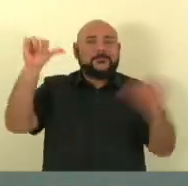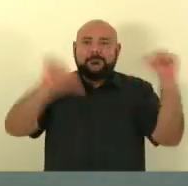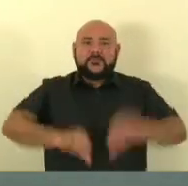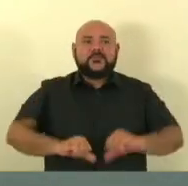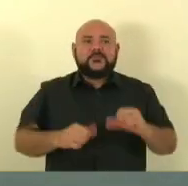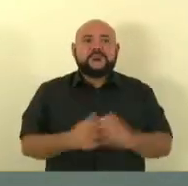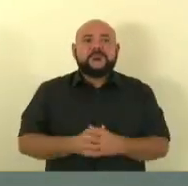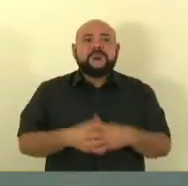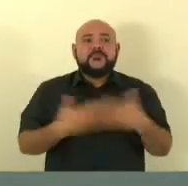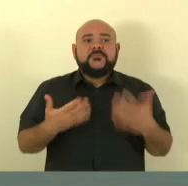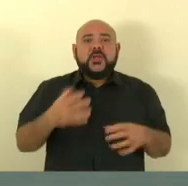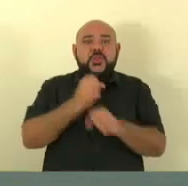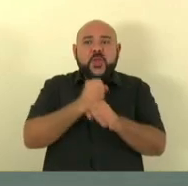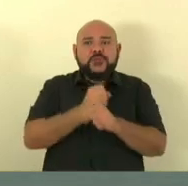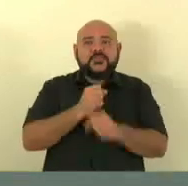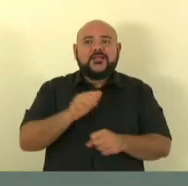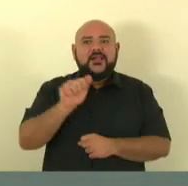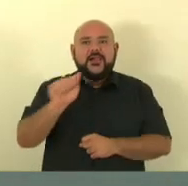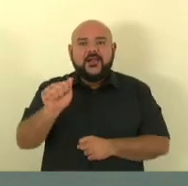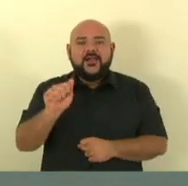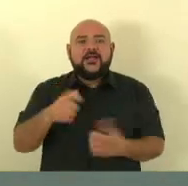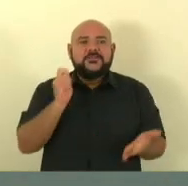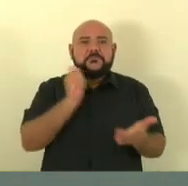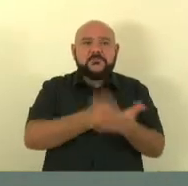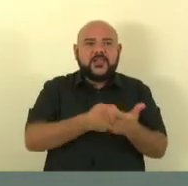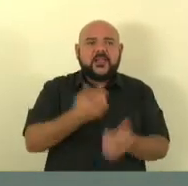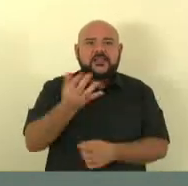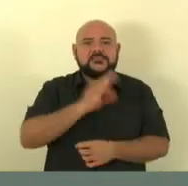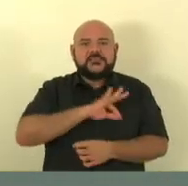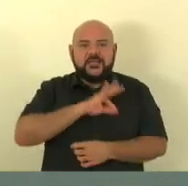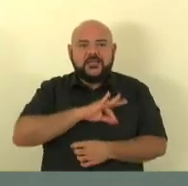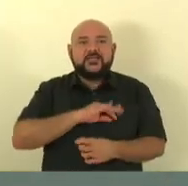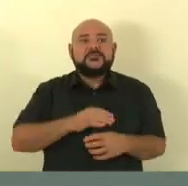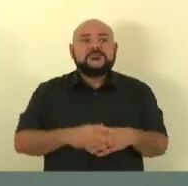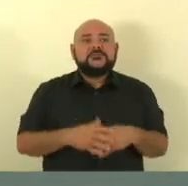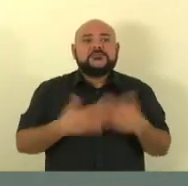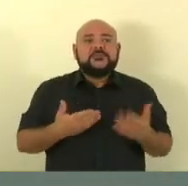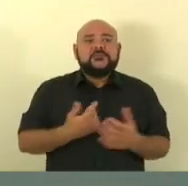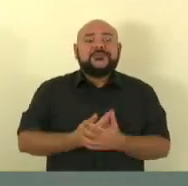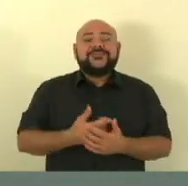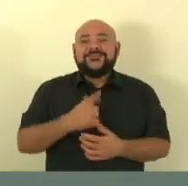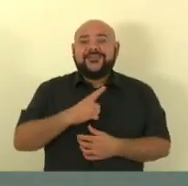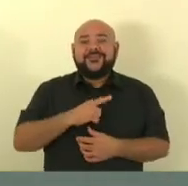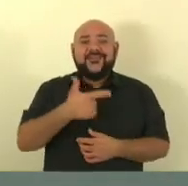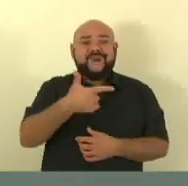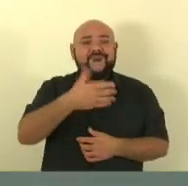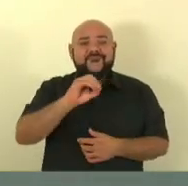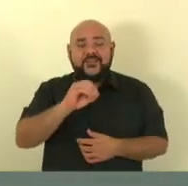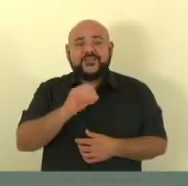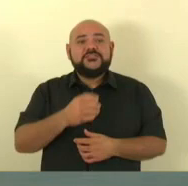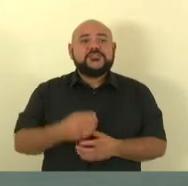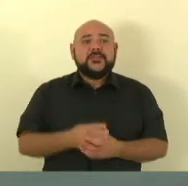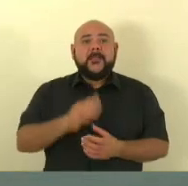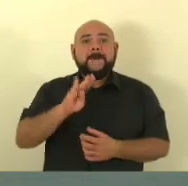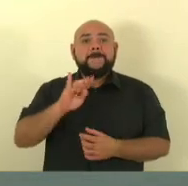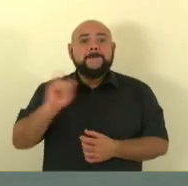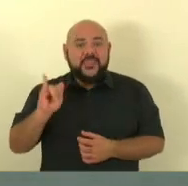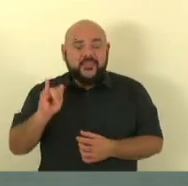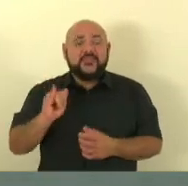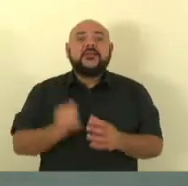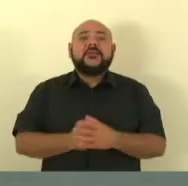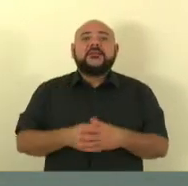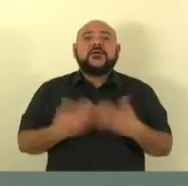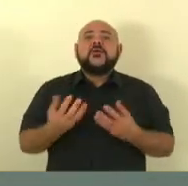pagamento, nota A em capacidade de endividamento, inclusive, que tem 20 bilhões no Fundo Soberano e não valorizar os